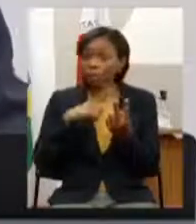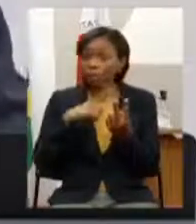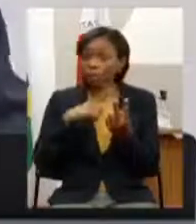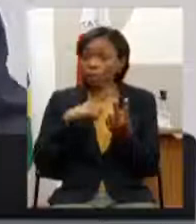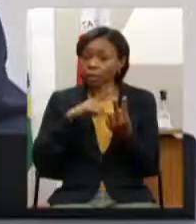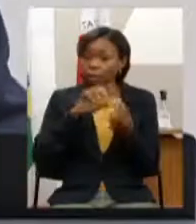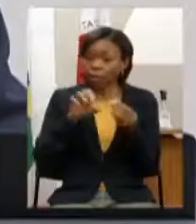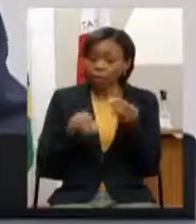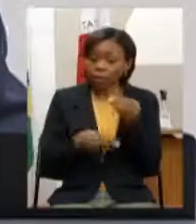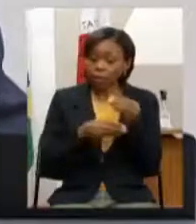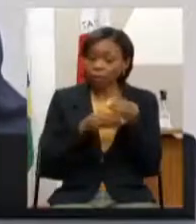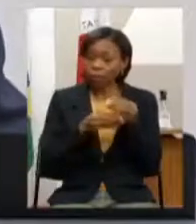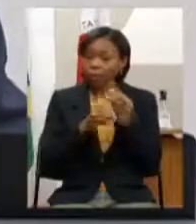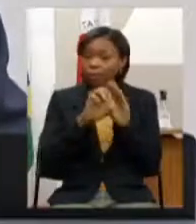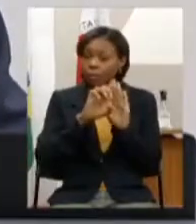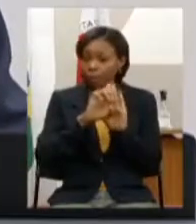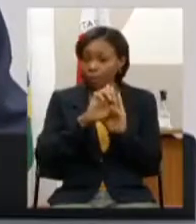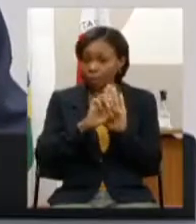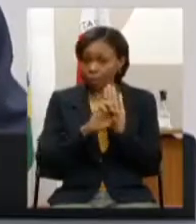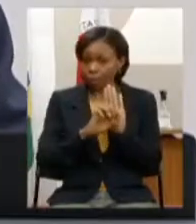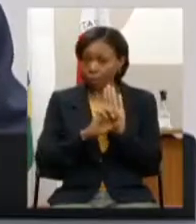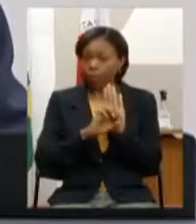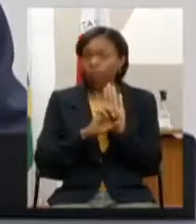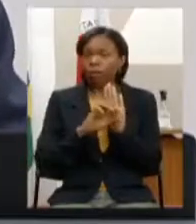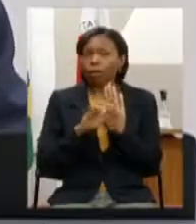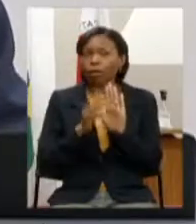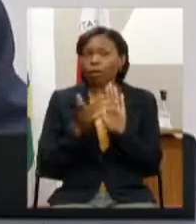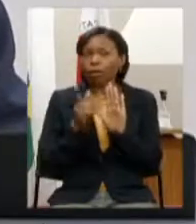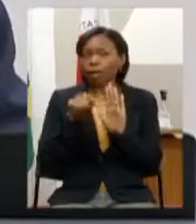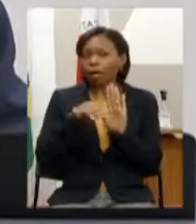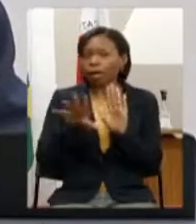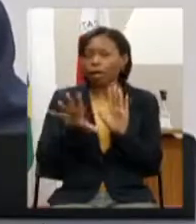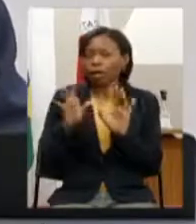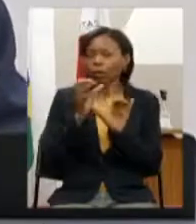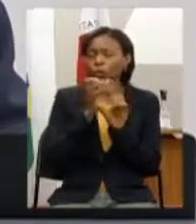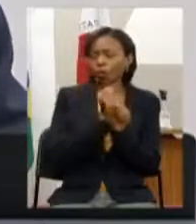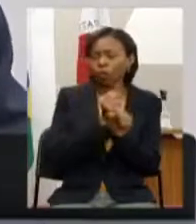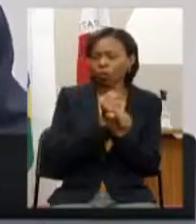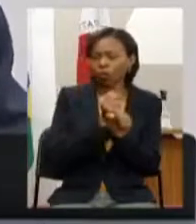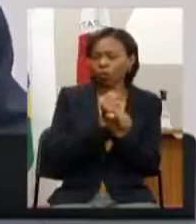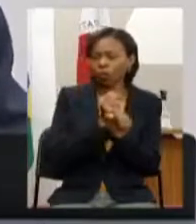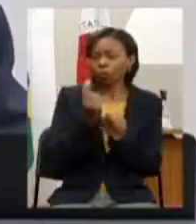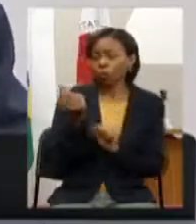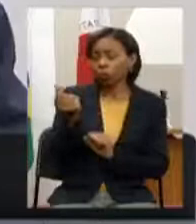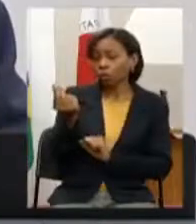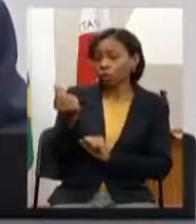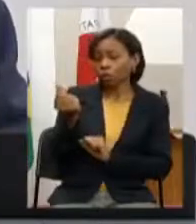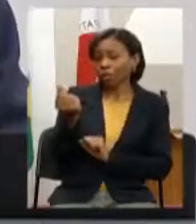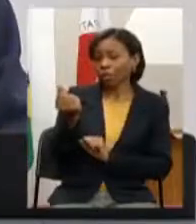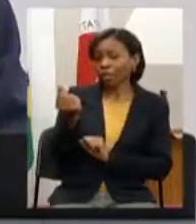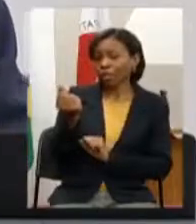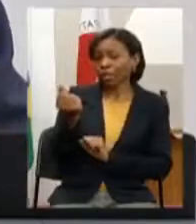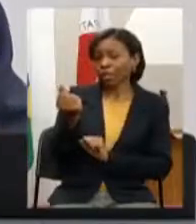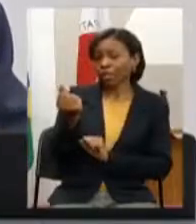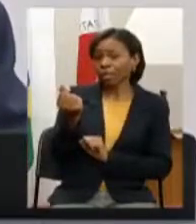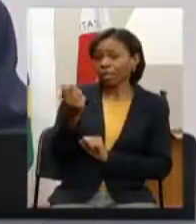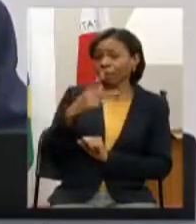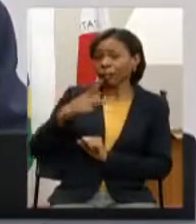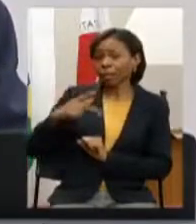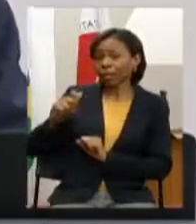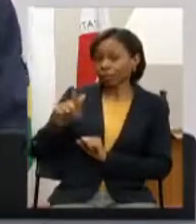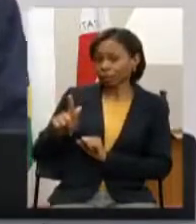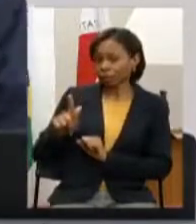o total da parte financeira das emendas populares e eu pergunto